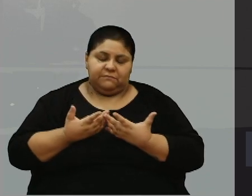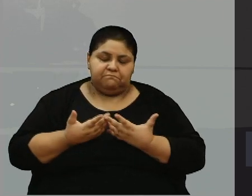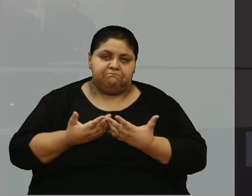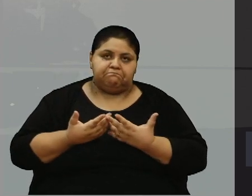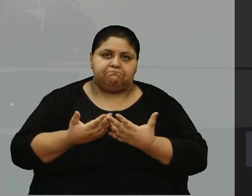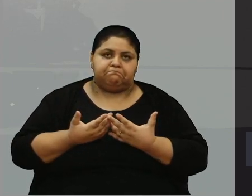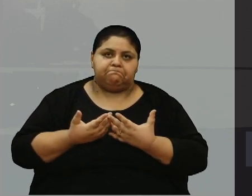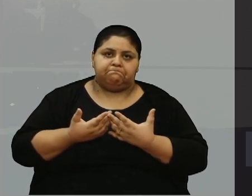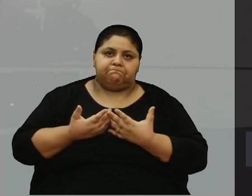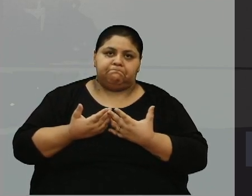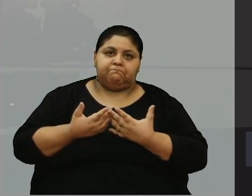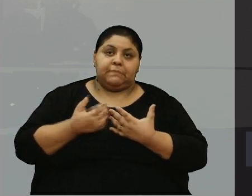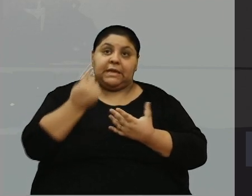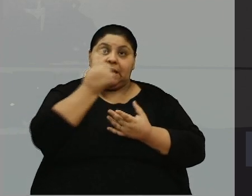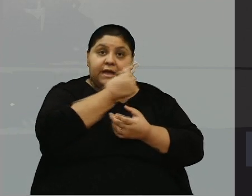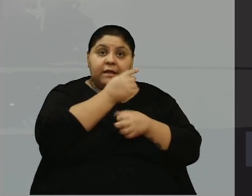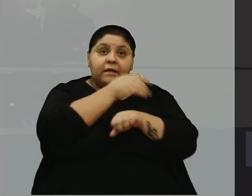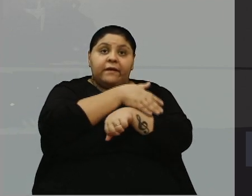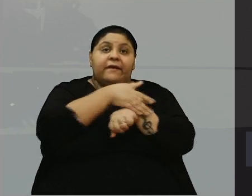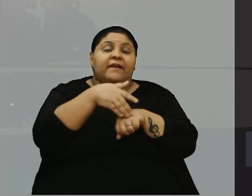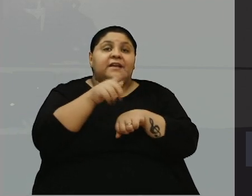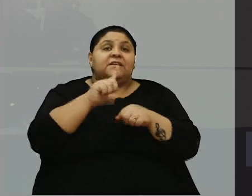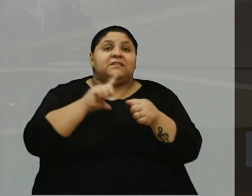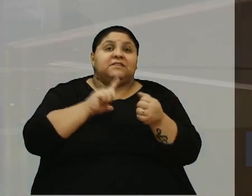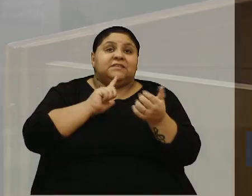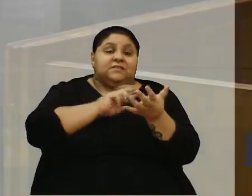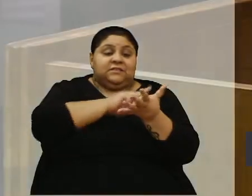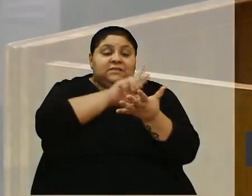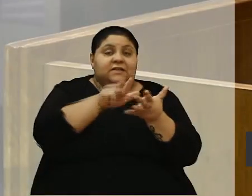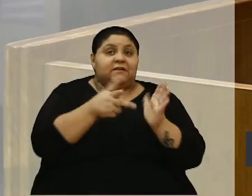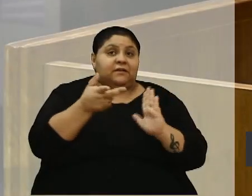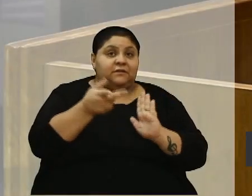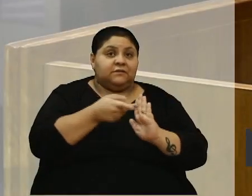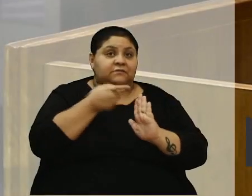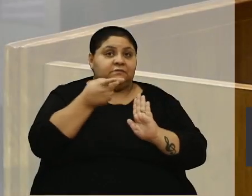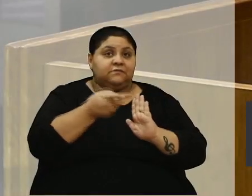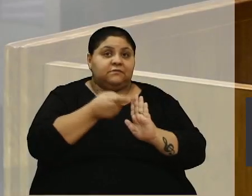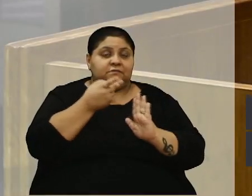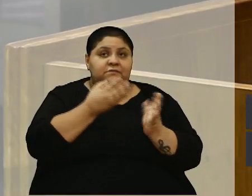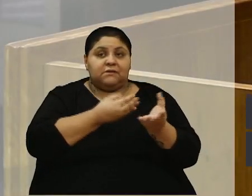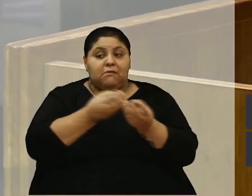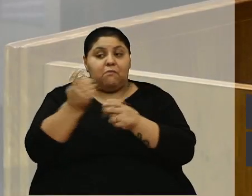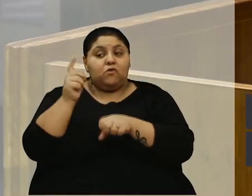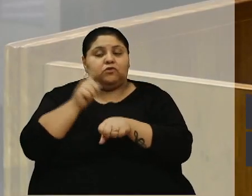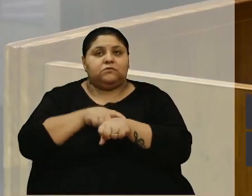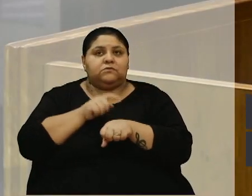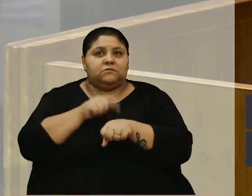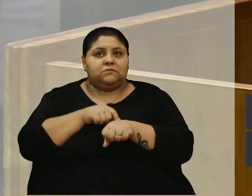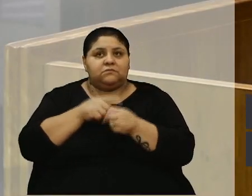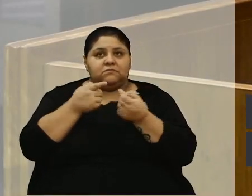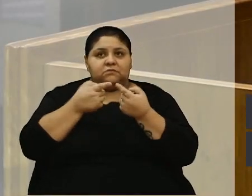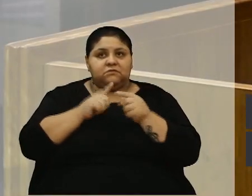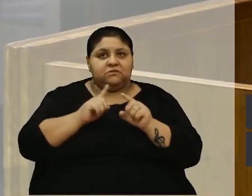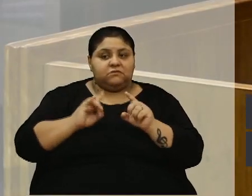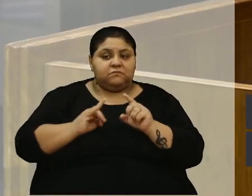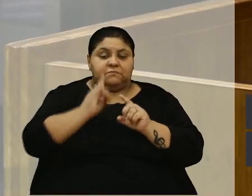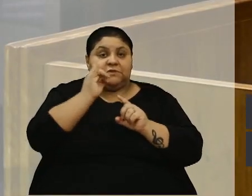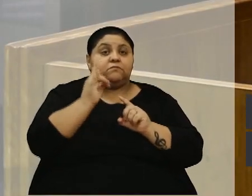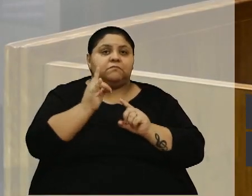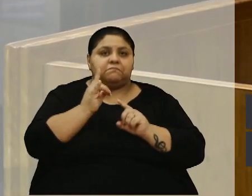esta rua, ela tem vários protocolos há muito tempo. Mas nos últimos